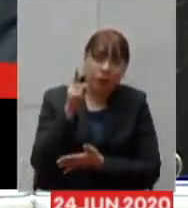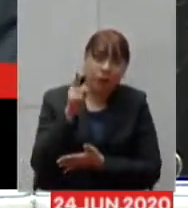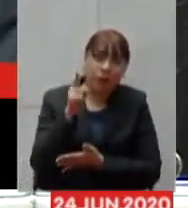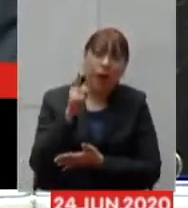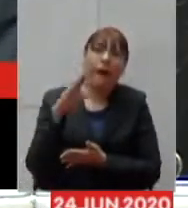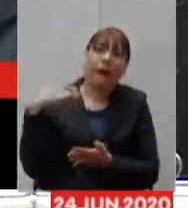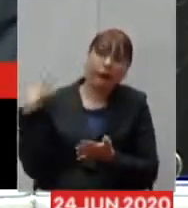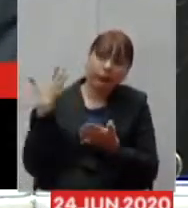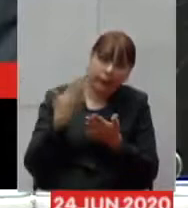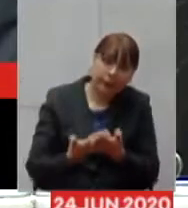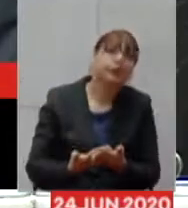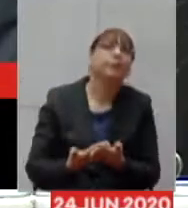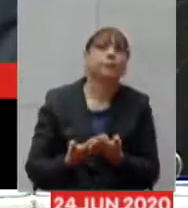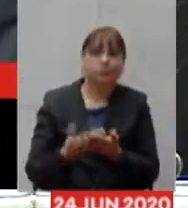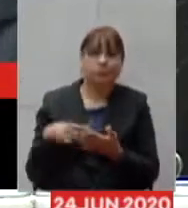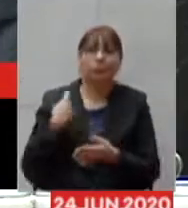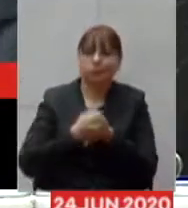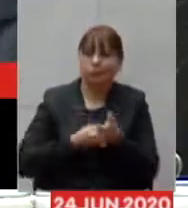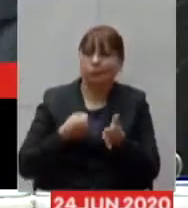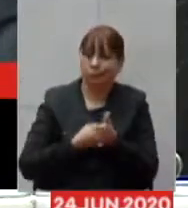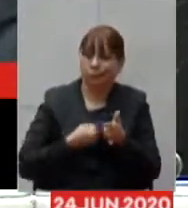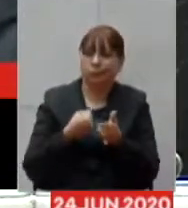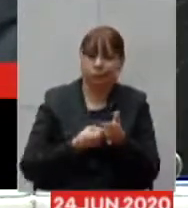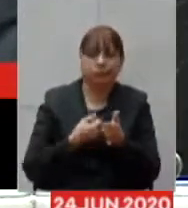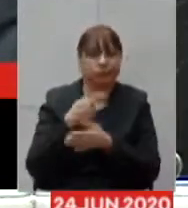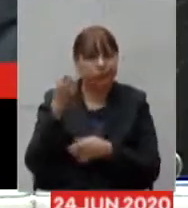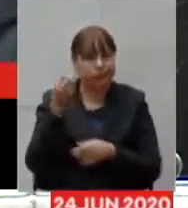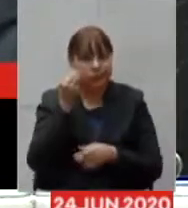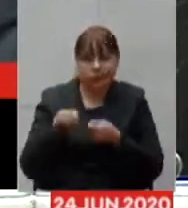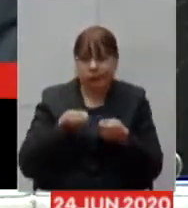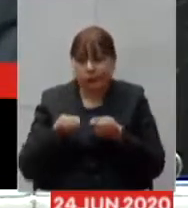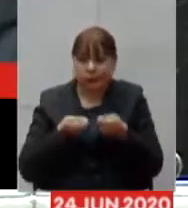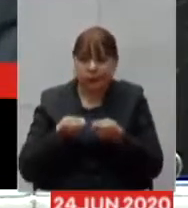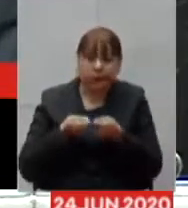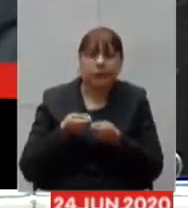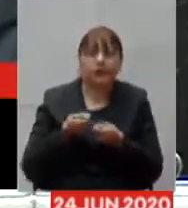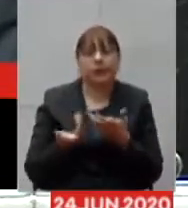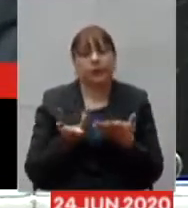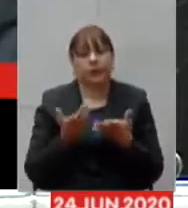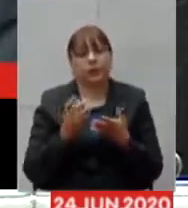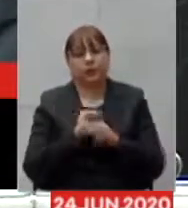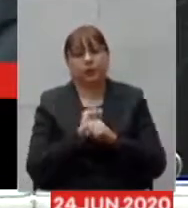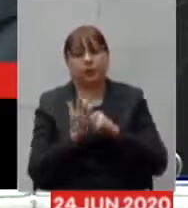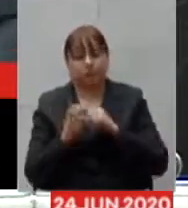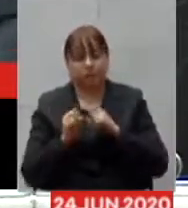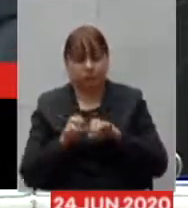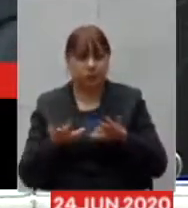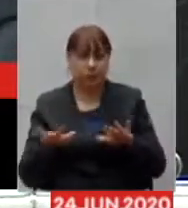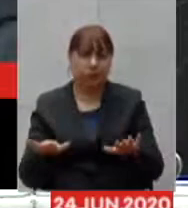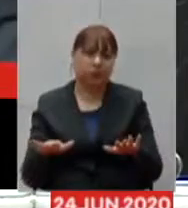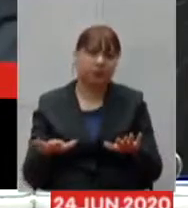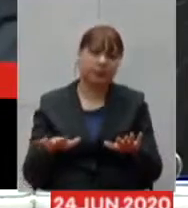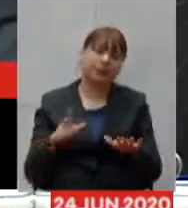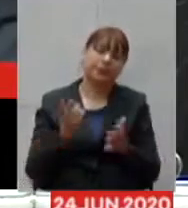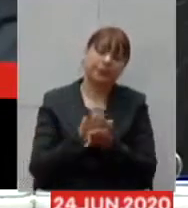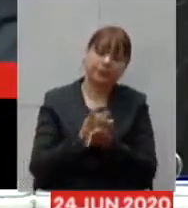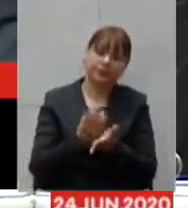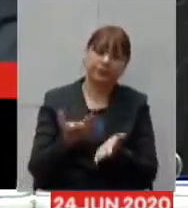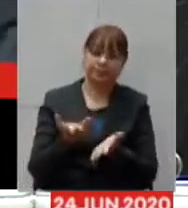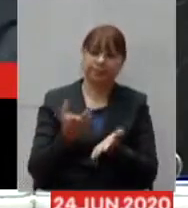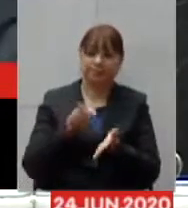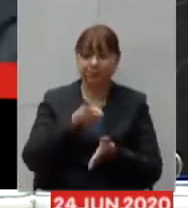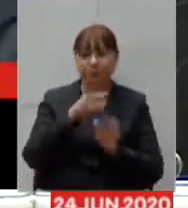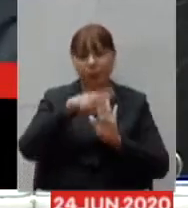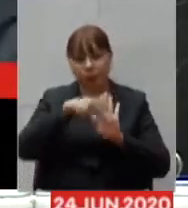controle da epidemia e além do controle da epidemia continuar rodando os demais processos e projetos que nós tínhamos na